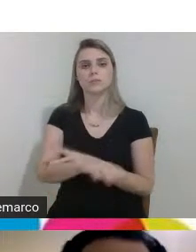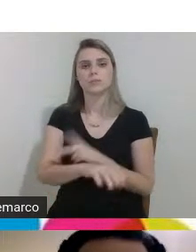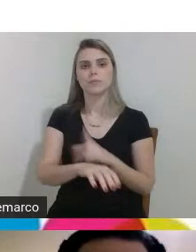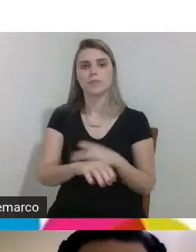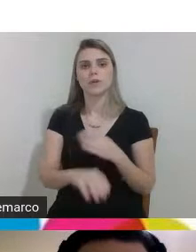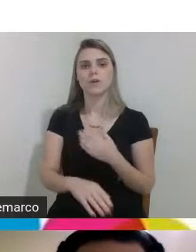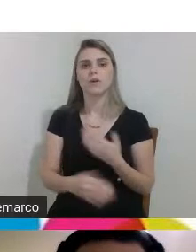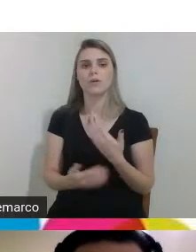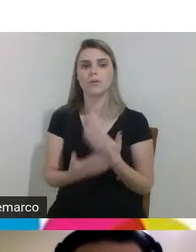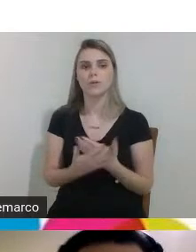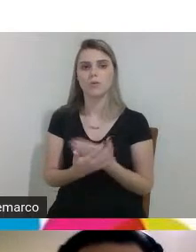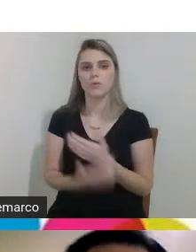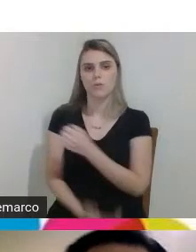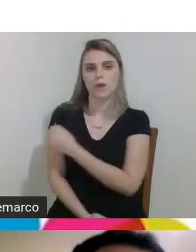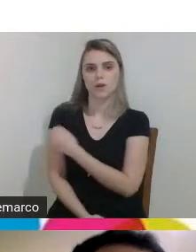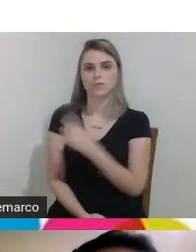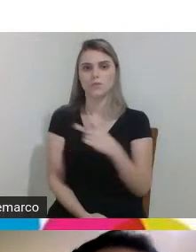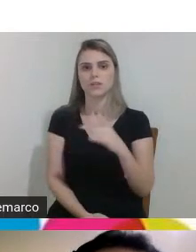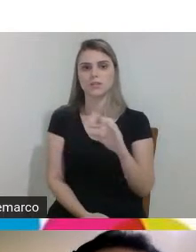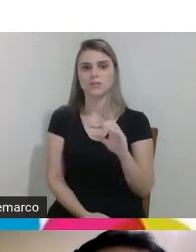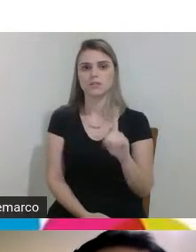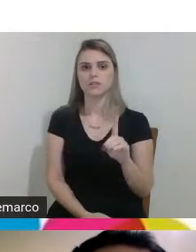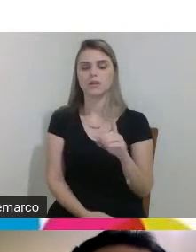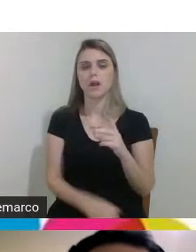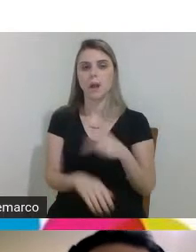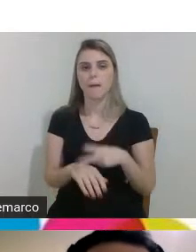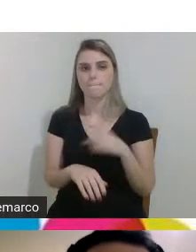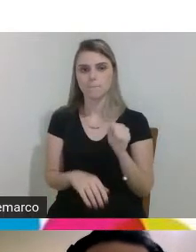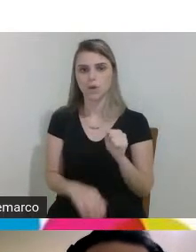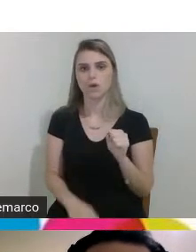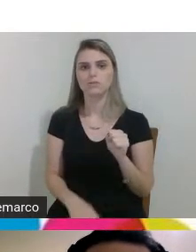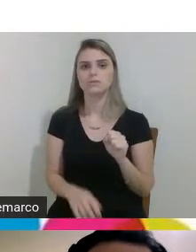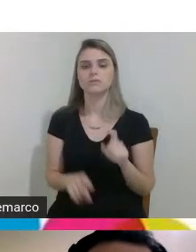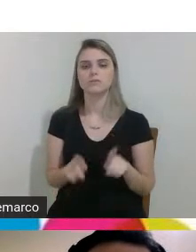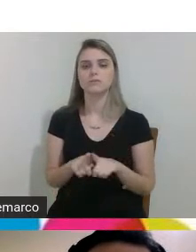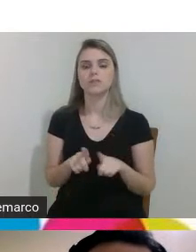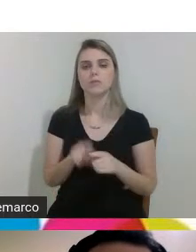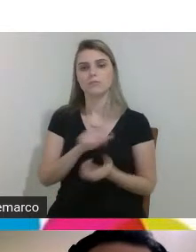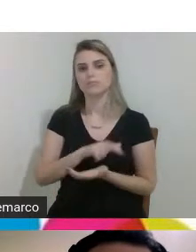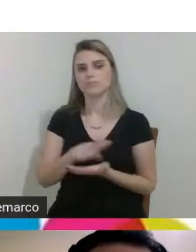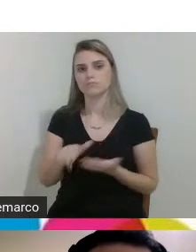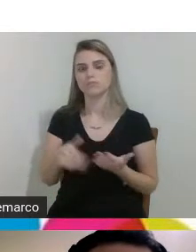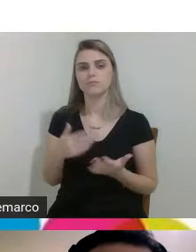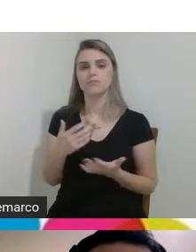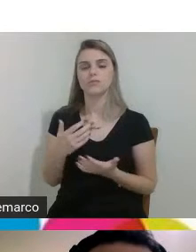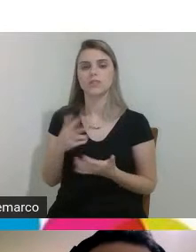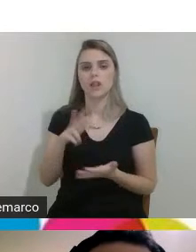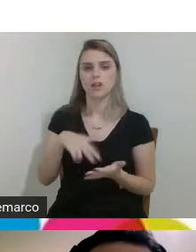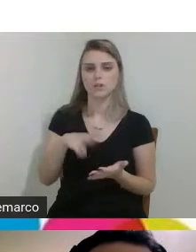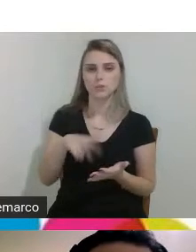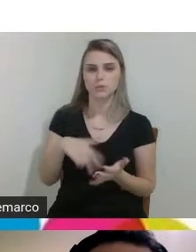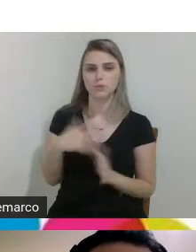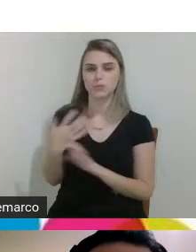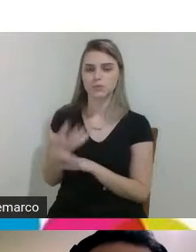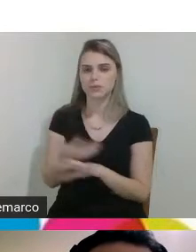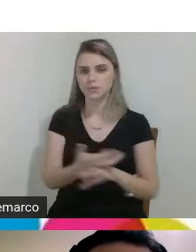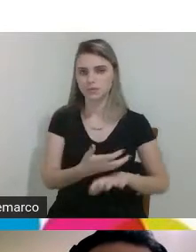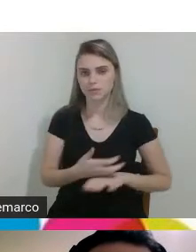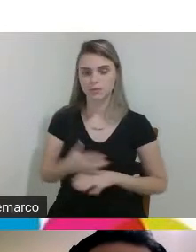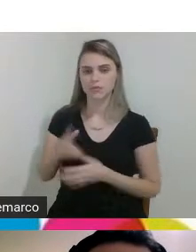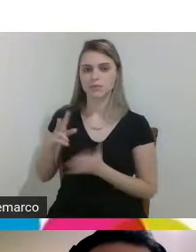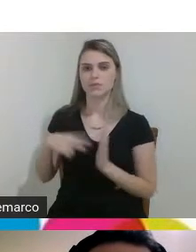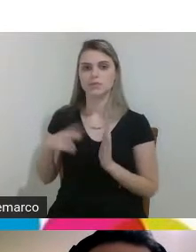estudantes PCD na pós-graduação em concepções multidisciplinares em leitura nós temos vários